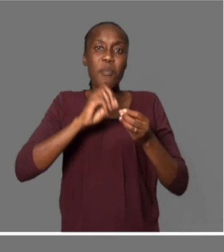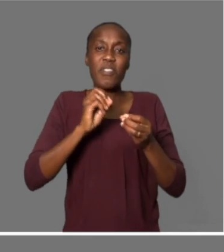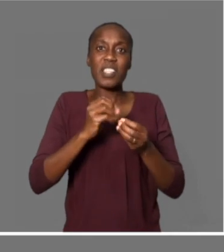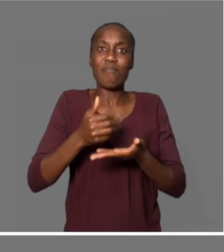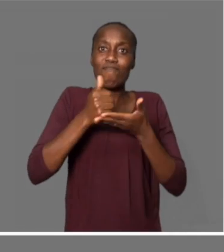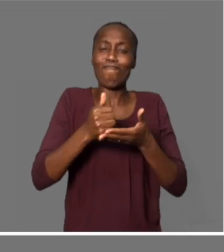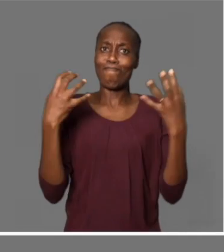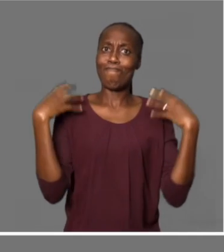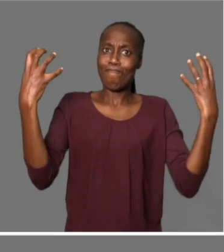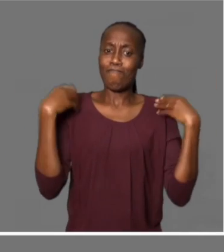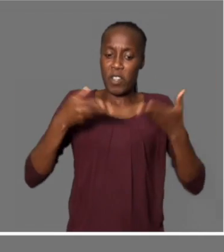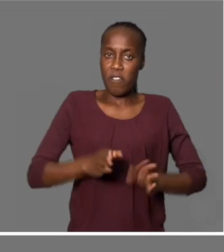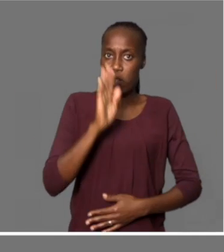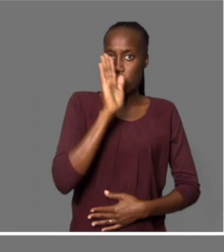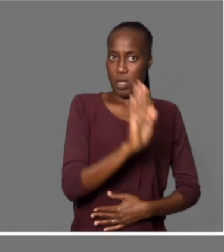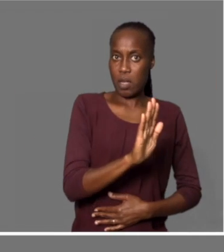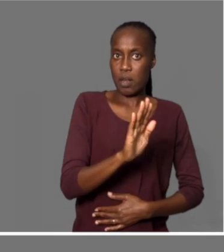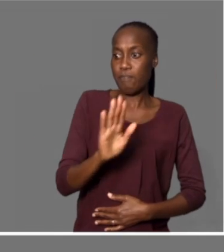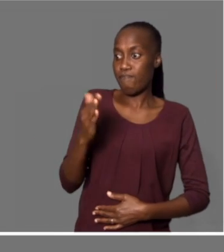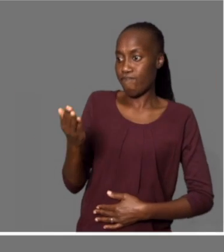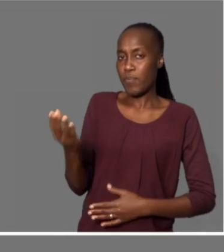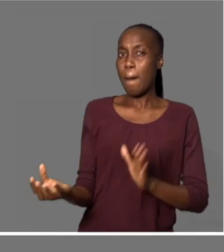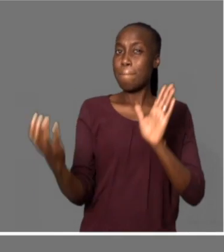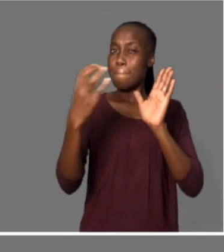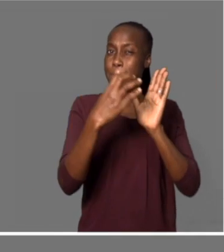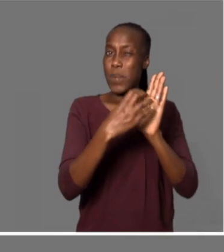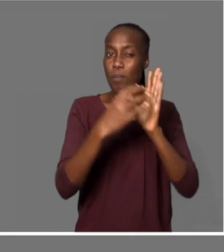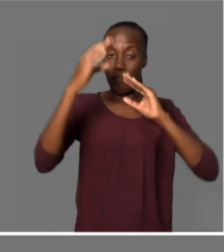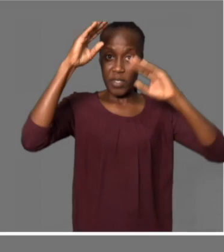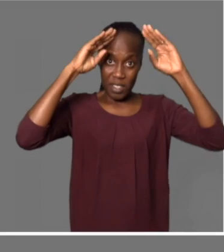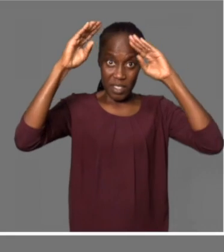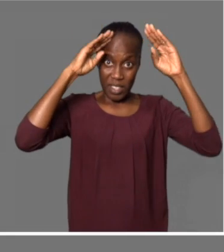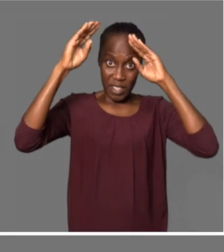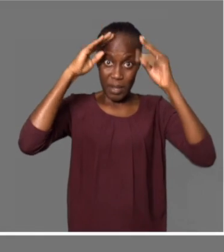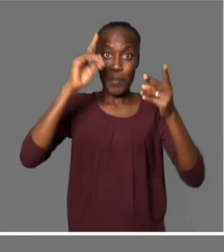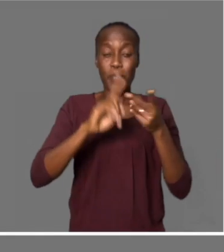seu filho. o post no Facebook, na página da cooperativa Luana.